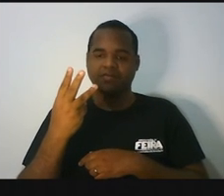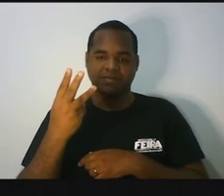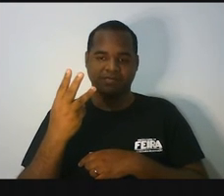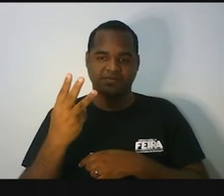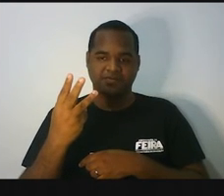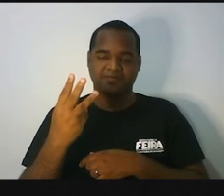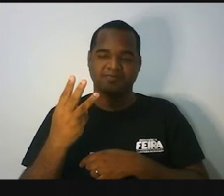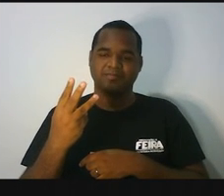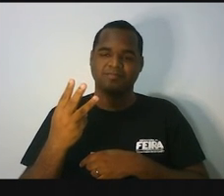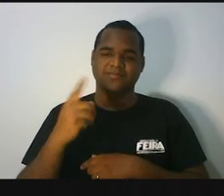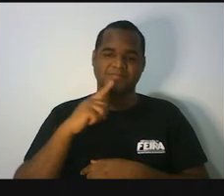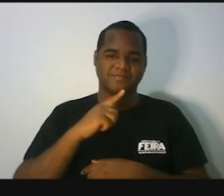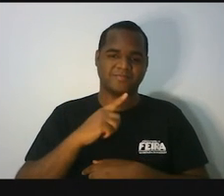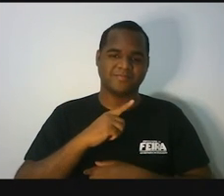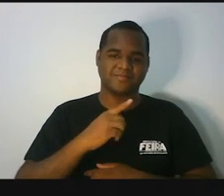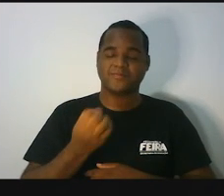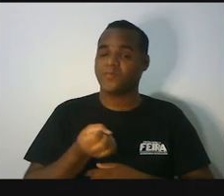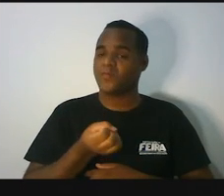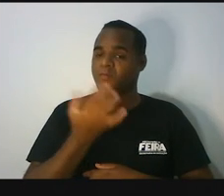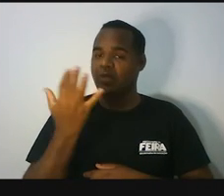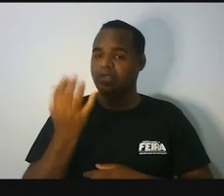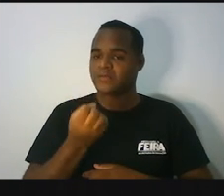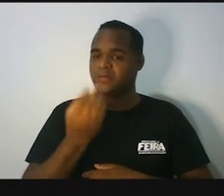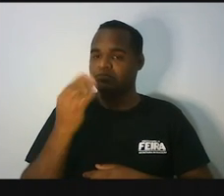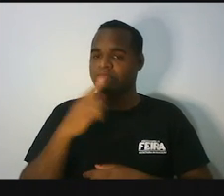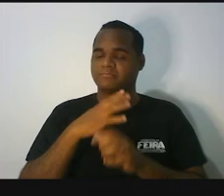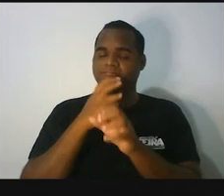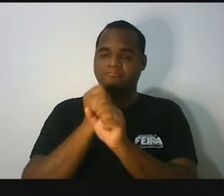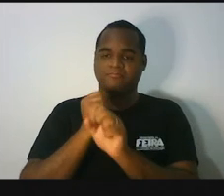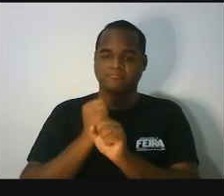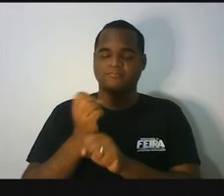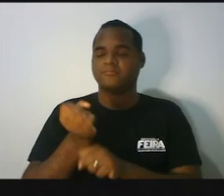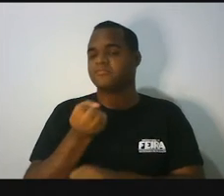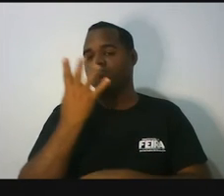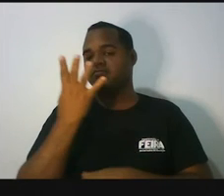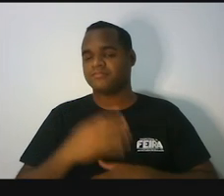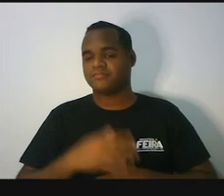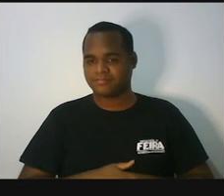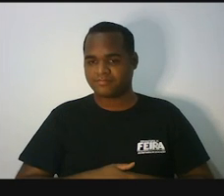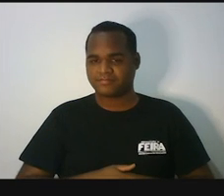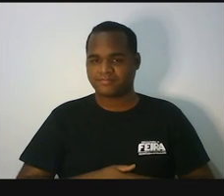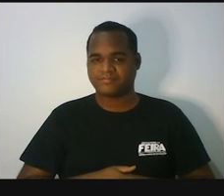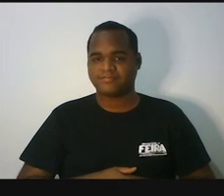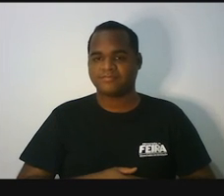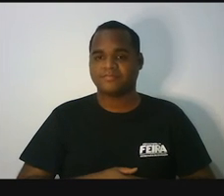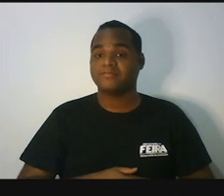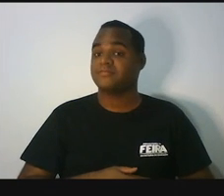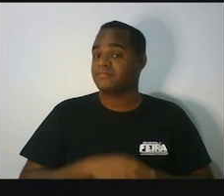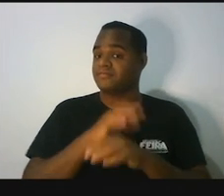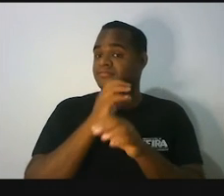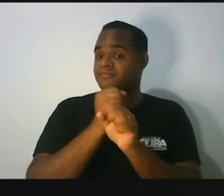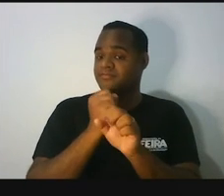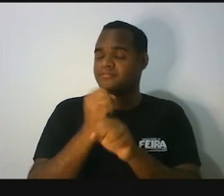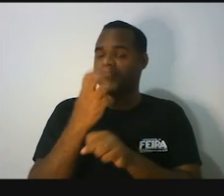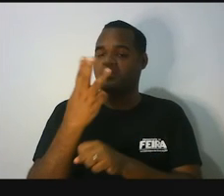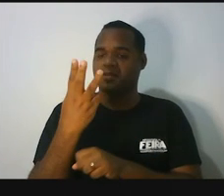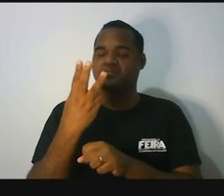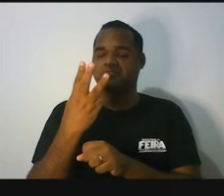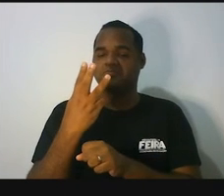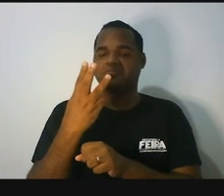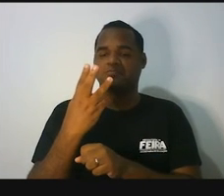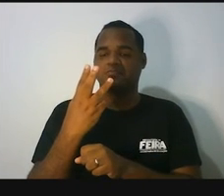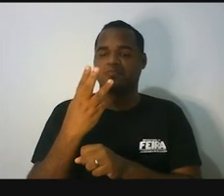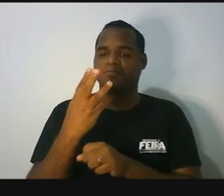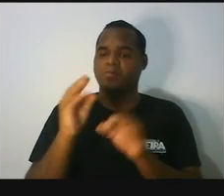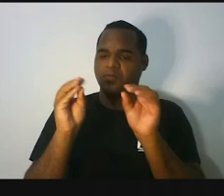xícara quantas xícaras no total a gente tem então no total 3 xícaras então a gente vai